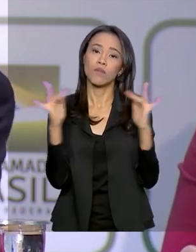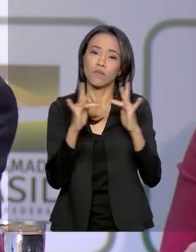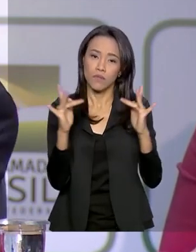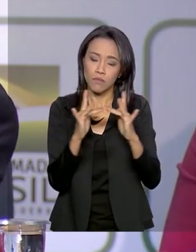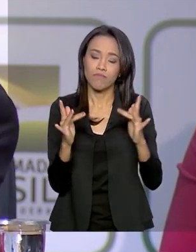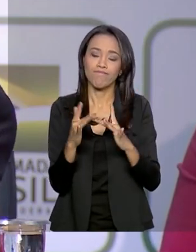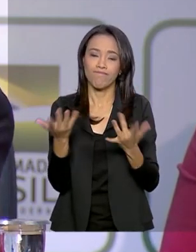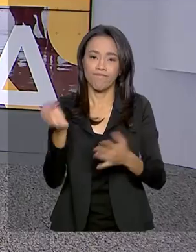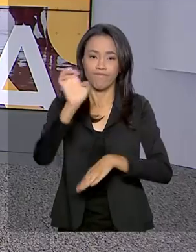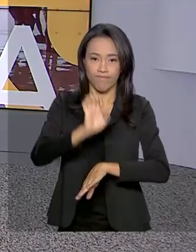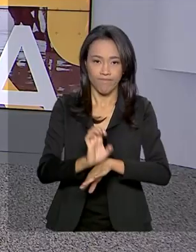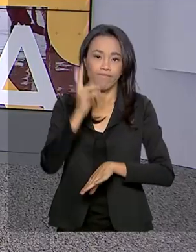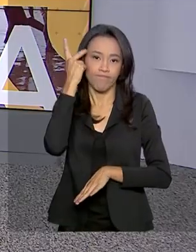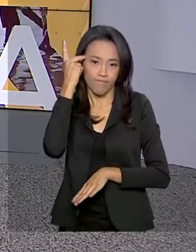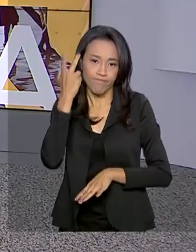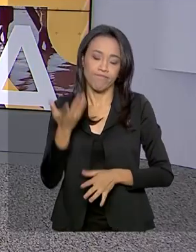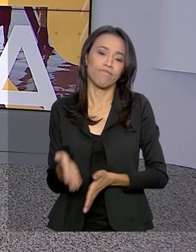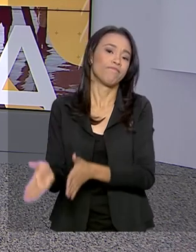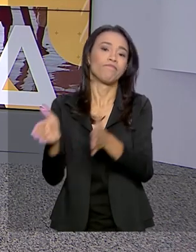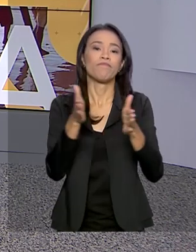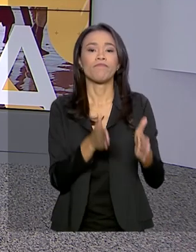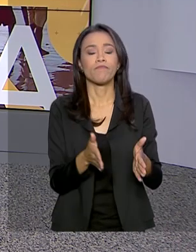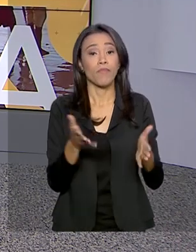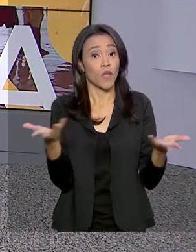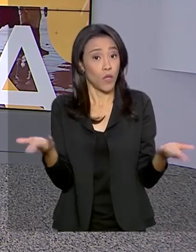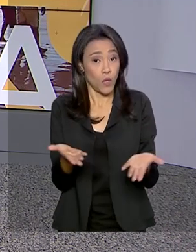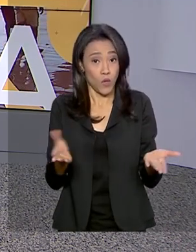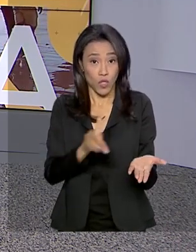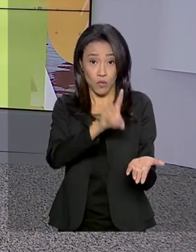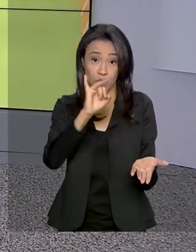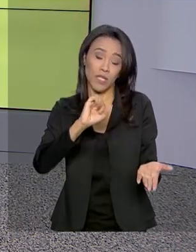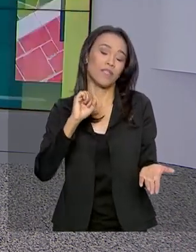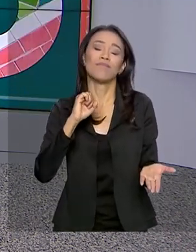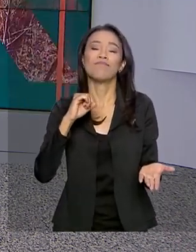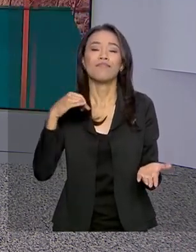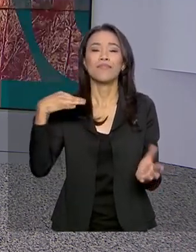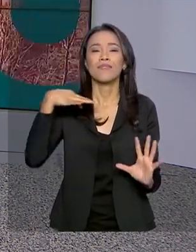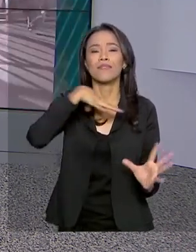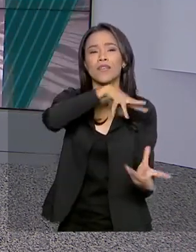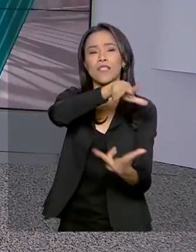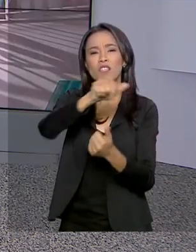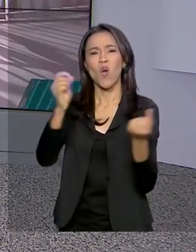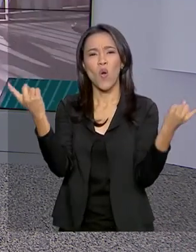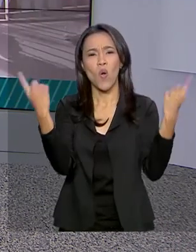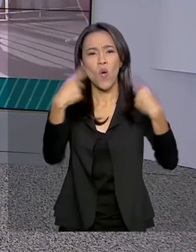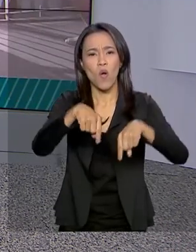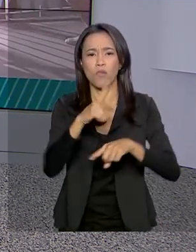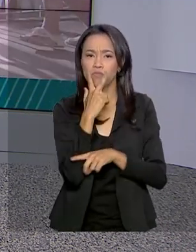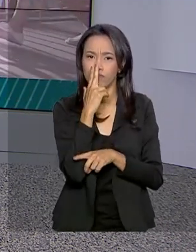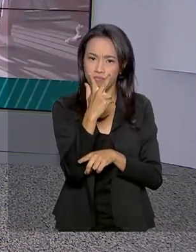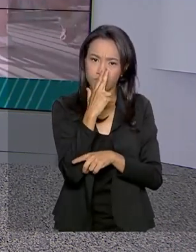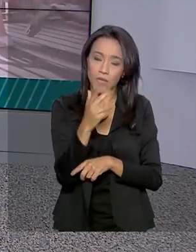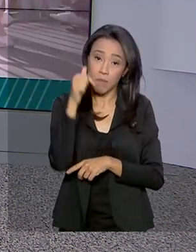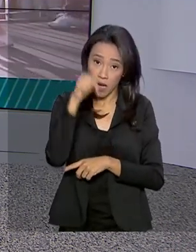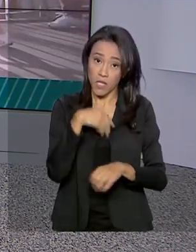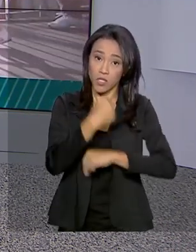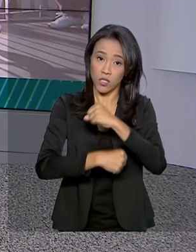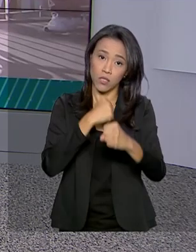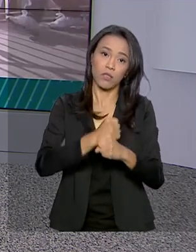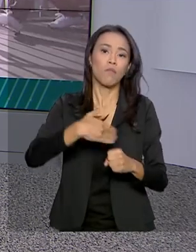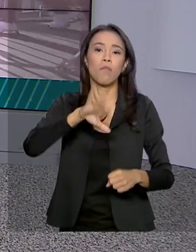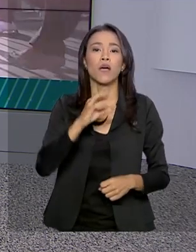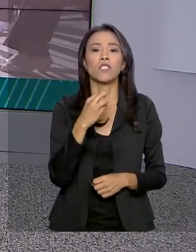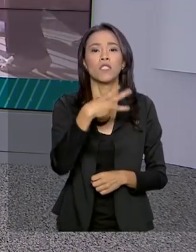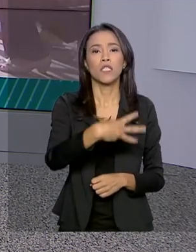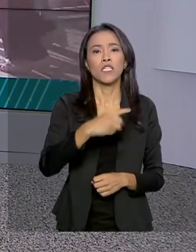de São Paulo. E falando em saúde, hoje é dia nacional de combate ao fumo. Para este ano, são estimados mais de 31